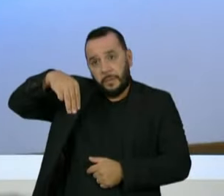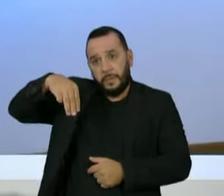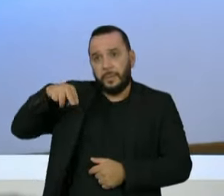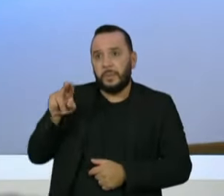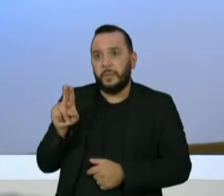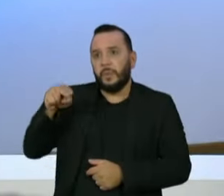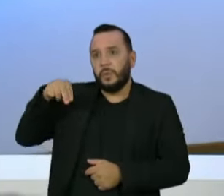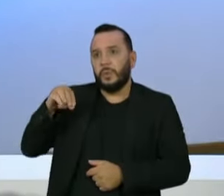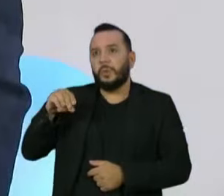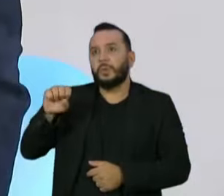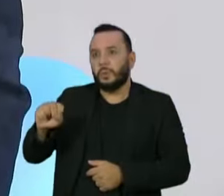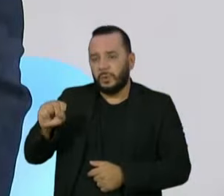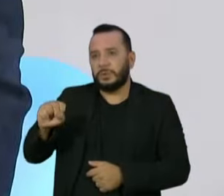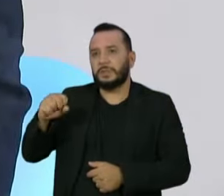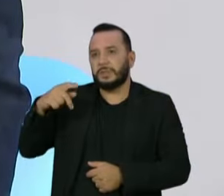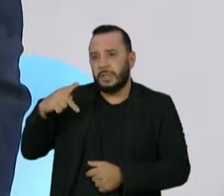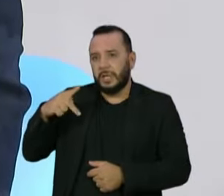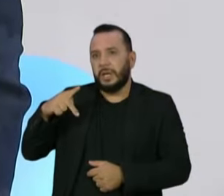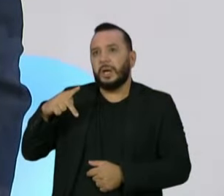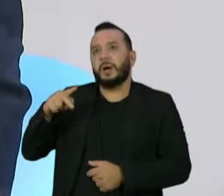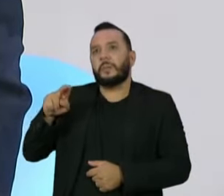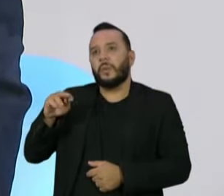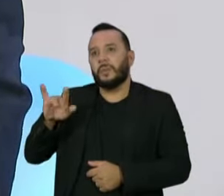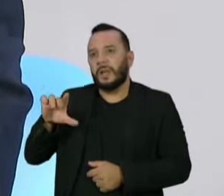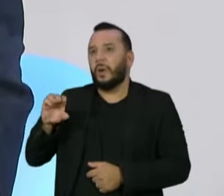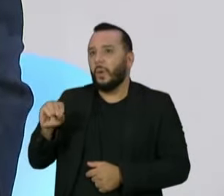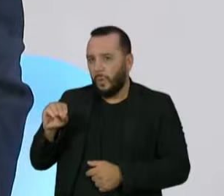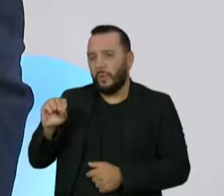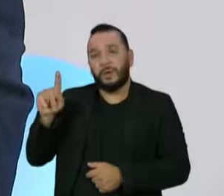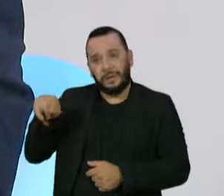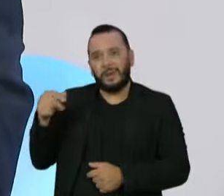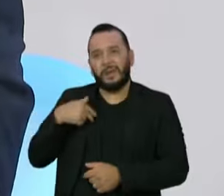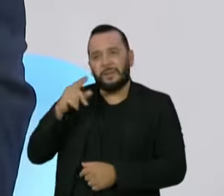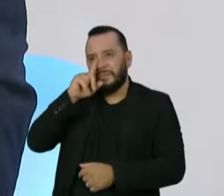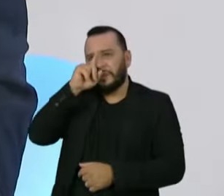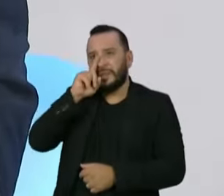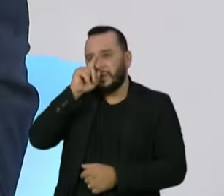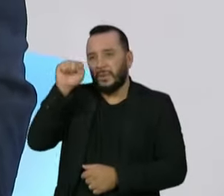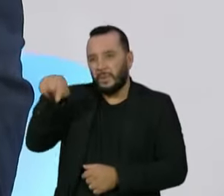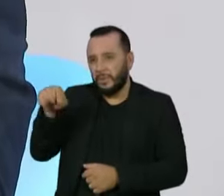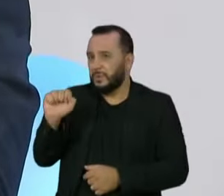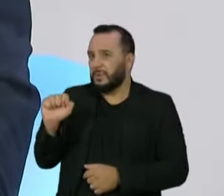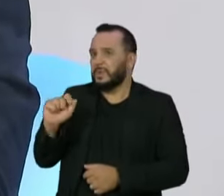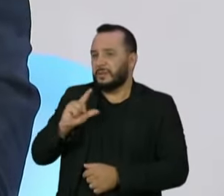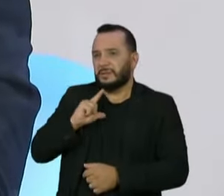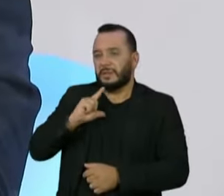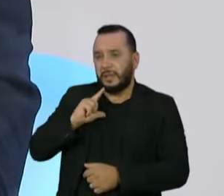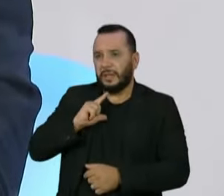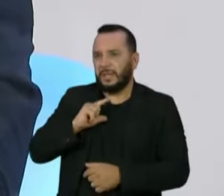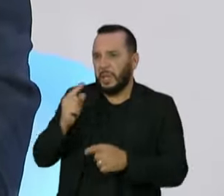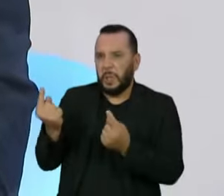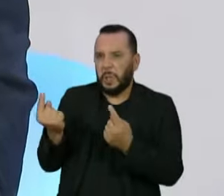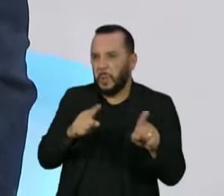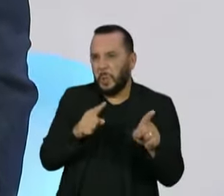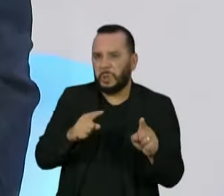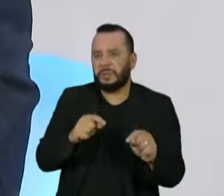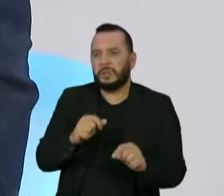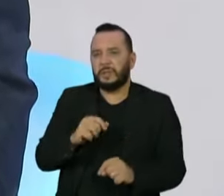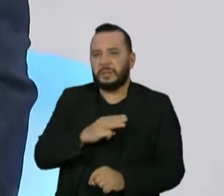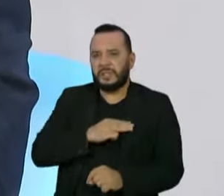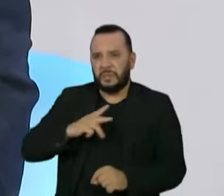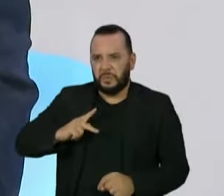público que está em jogo. Então, nós não podemos admitir nenhum vilipêndio ao Ministério Público e essa